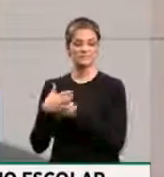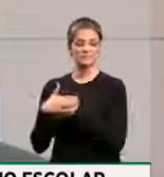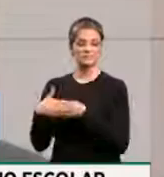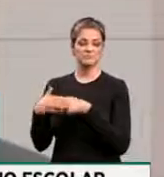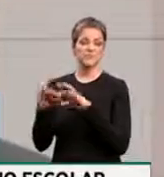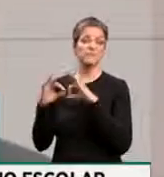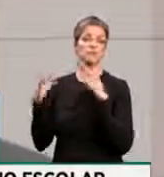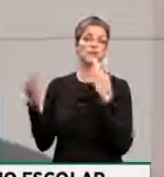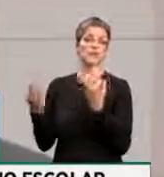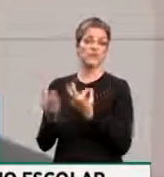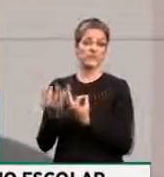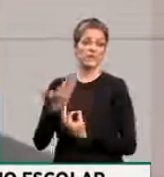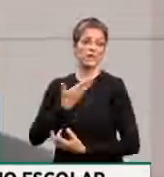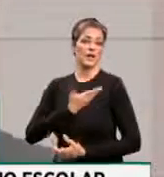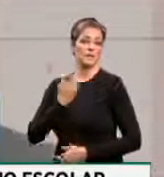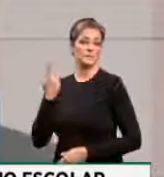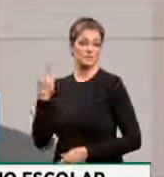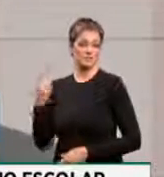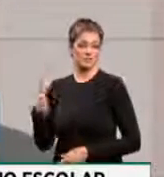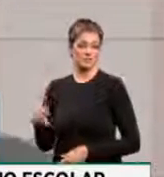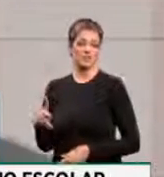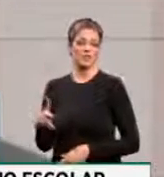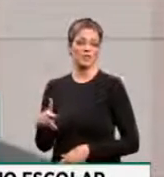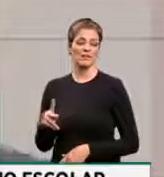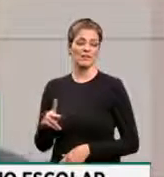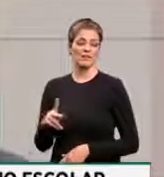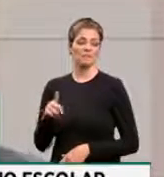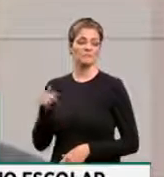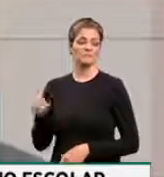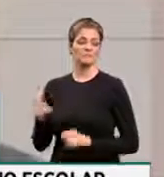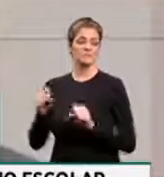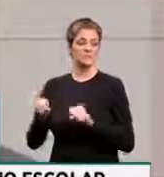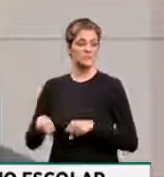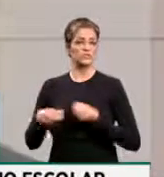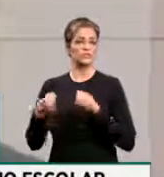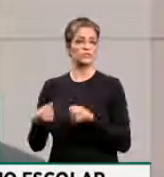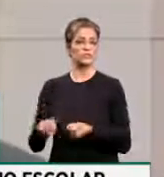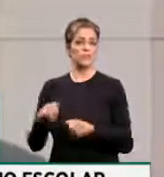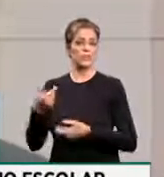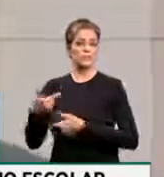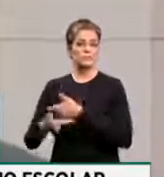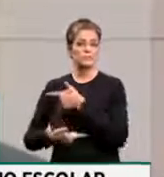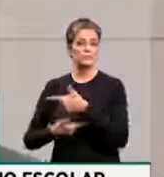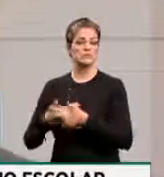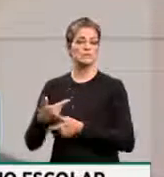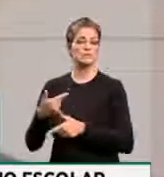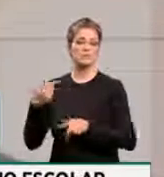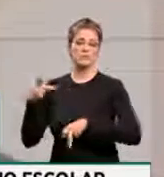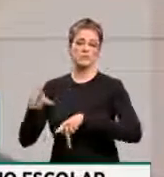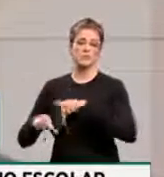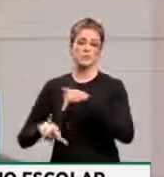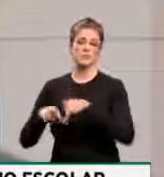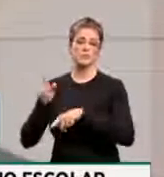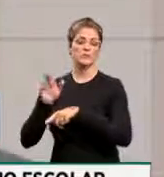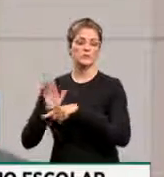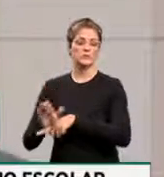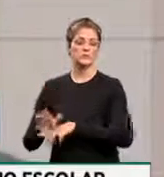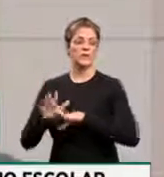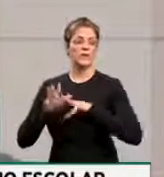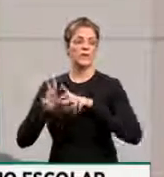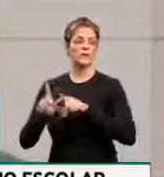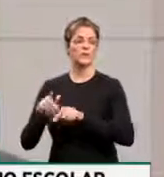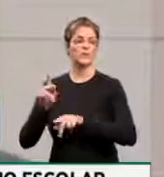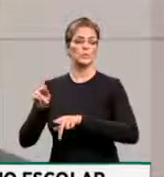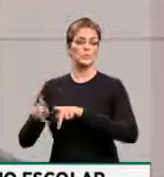família e aos colegas que conviveram com ele e com sua dedicação às causas públicas, ao interesse público e a todo o